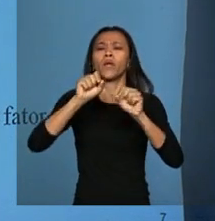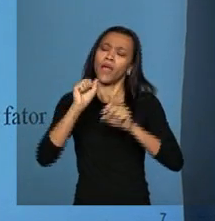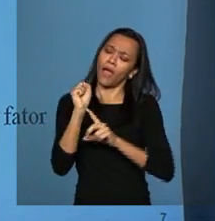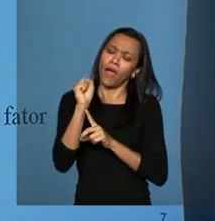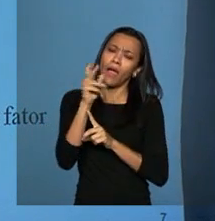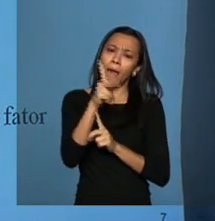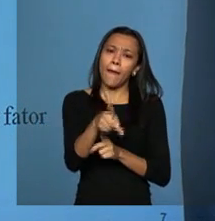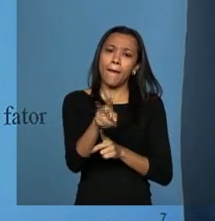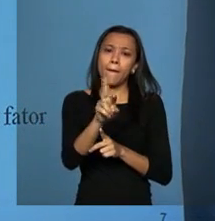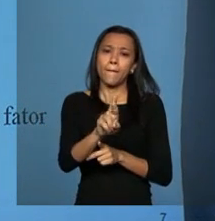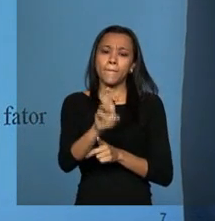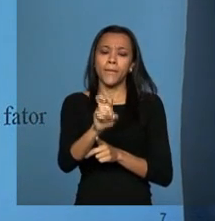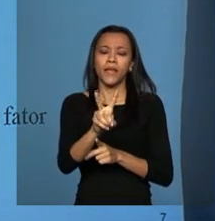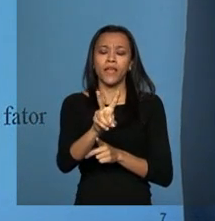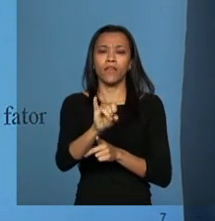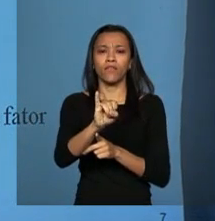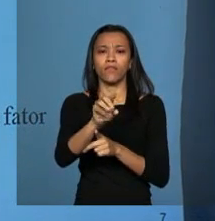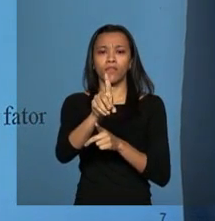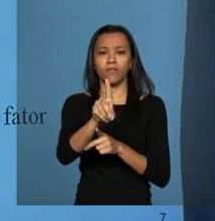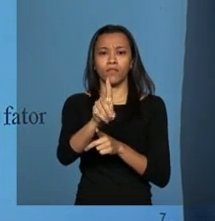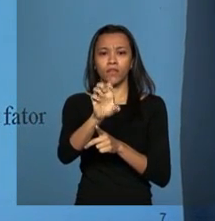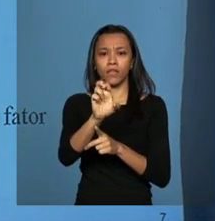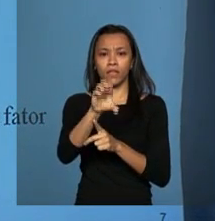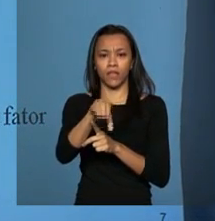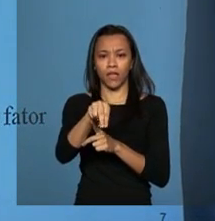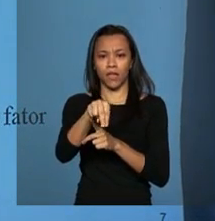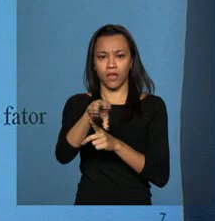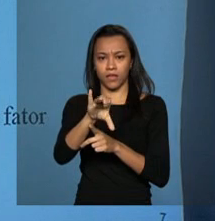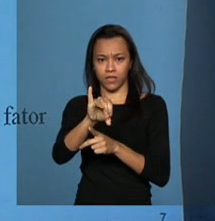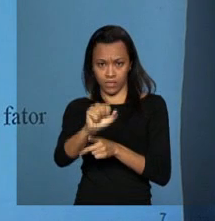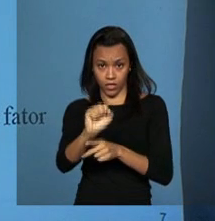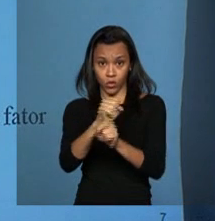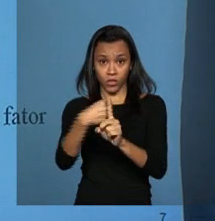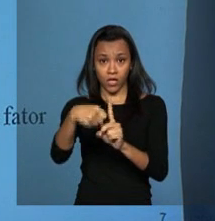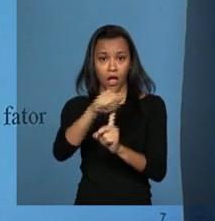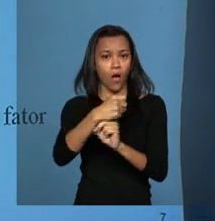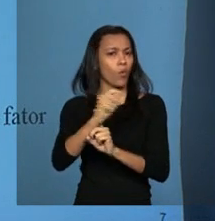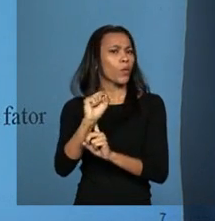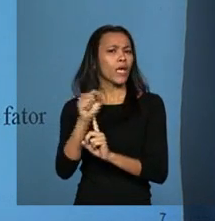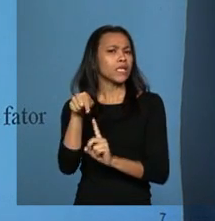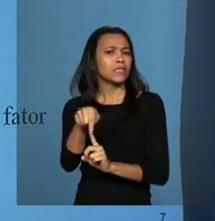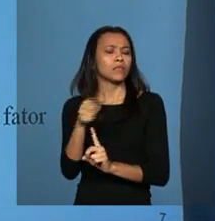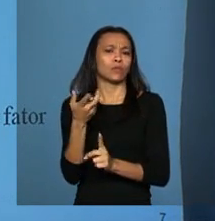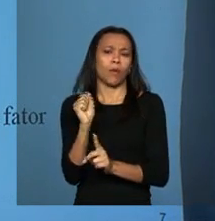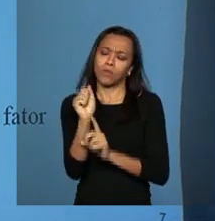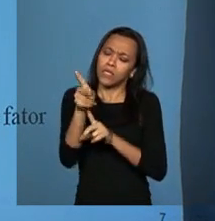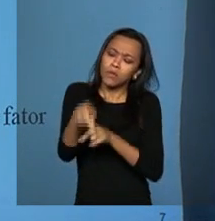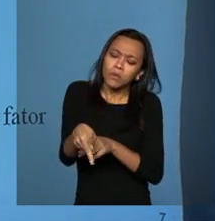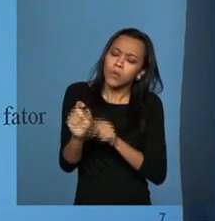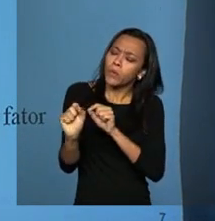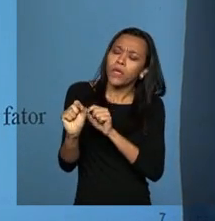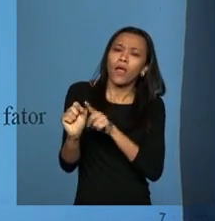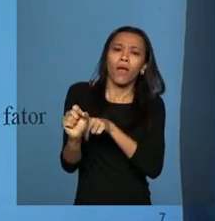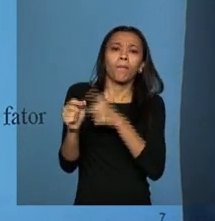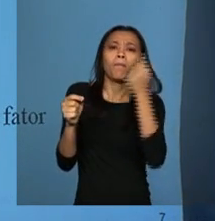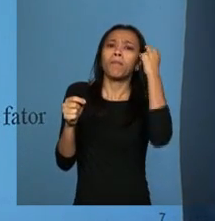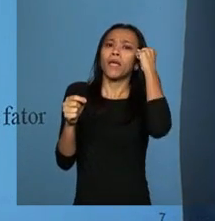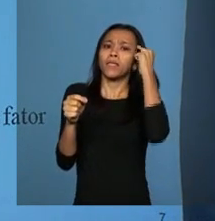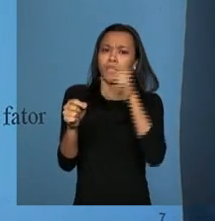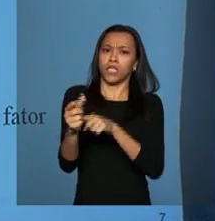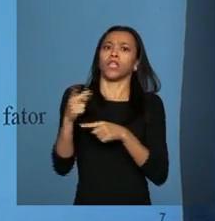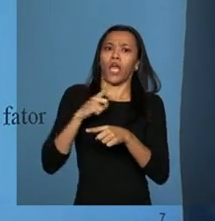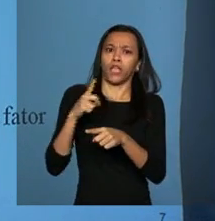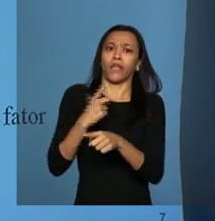sociedade ainda, de uma maneira equivocada, vê a previdência como uma organização que tem